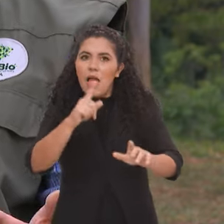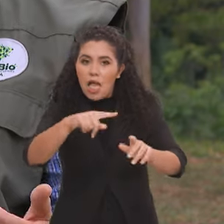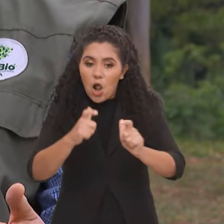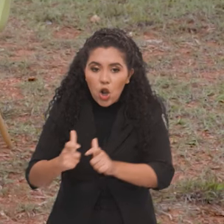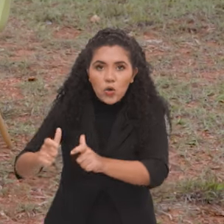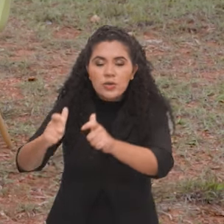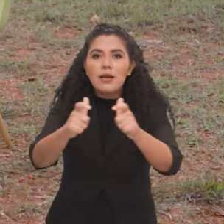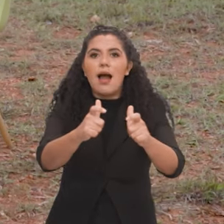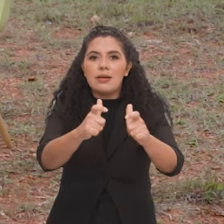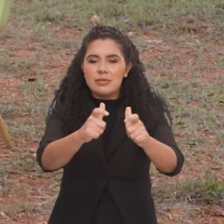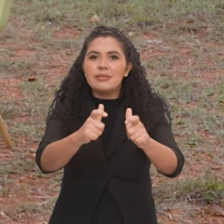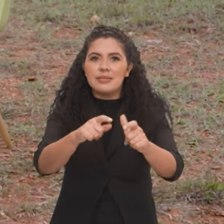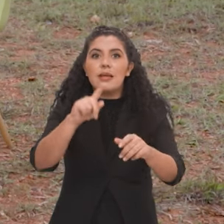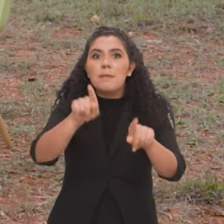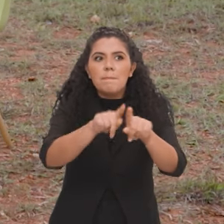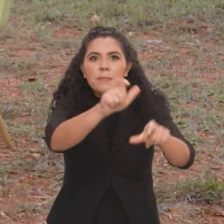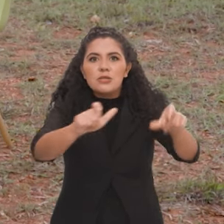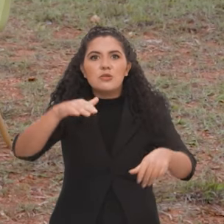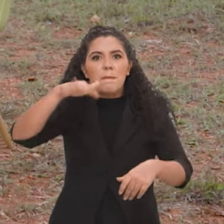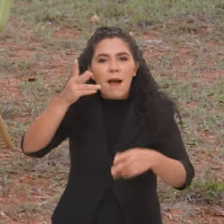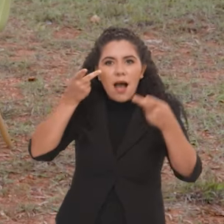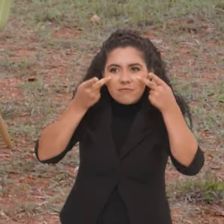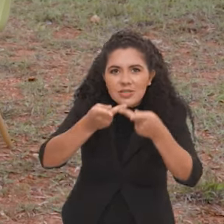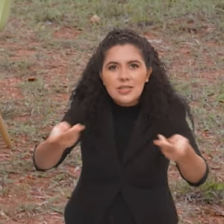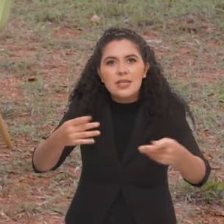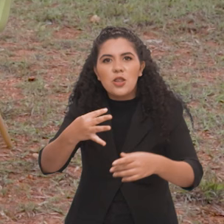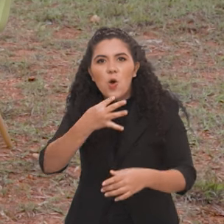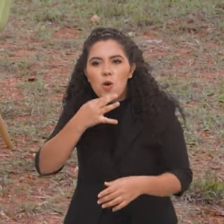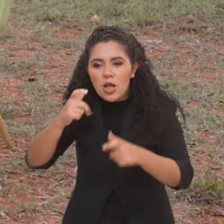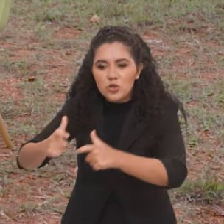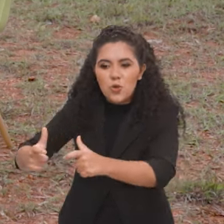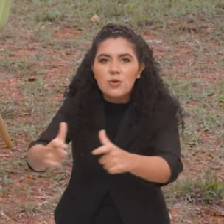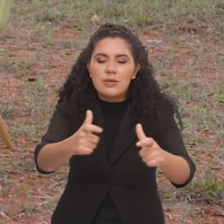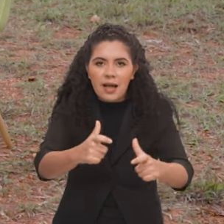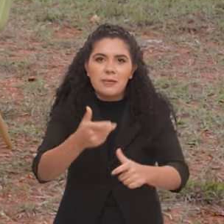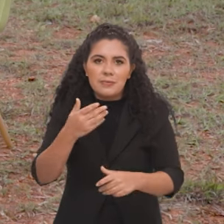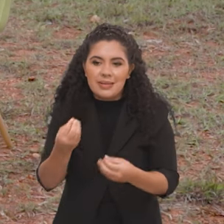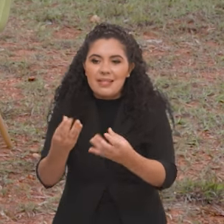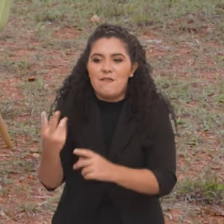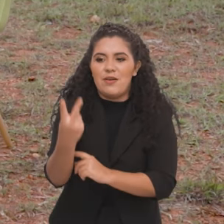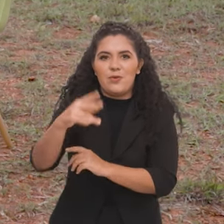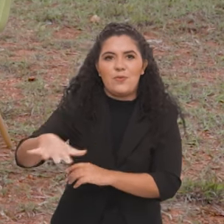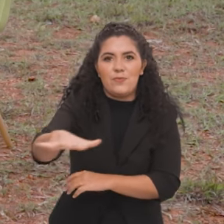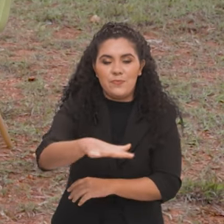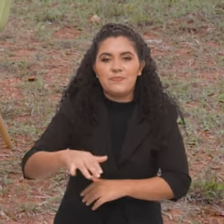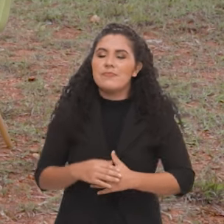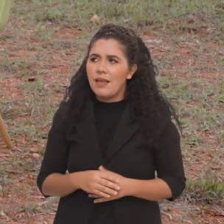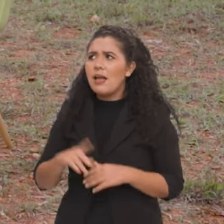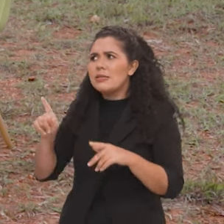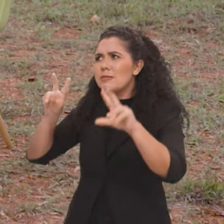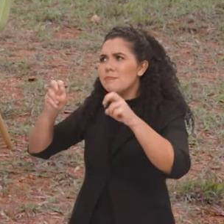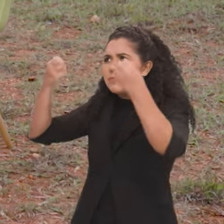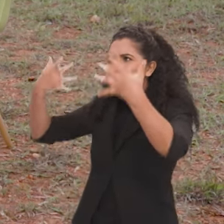e quanto mais pessoas conhecerem, são mais pessoas valorizando aquele ambiente. Agora, falando aí de internet, a gente lembra de